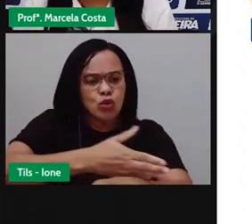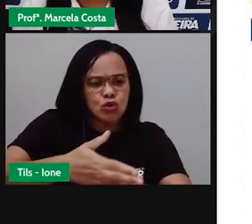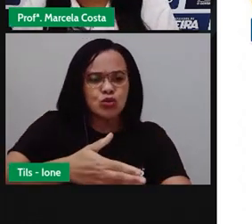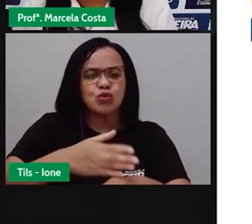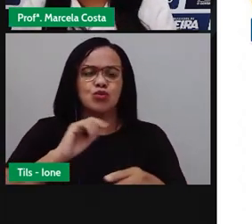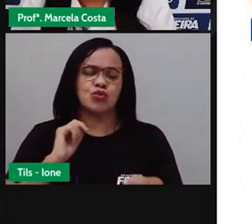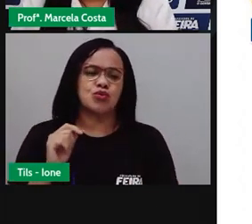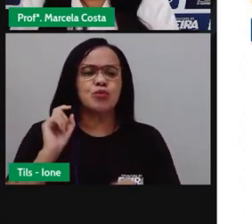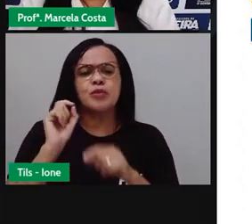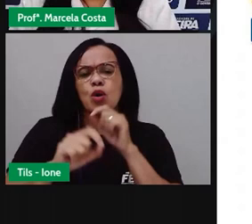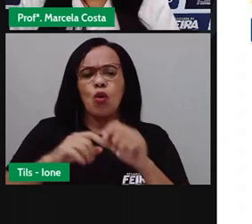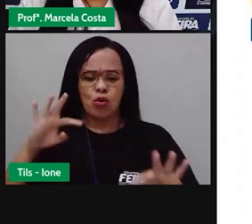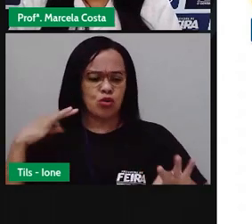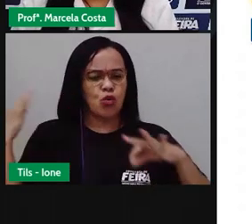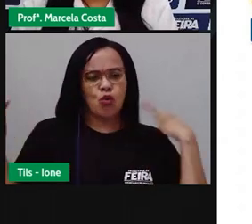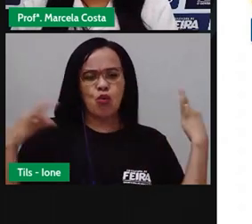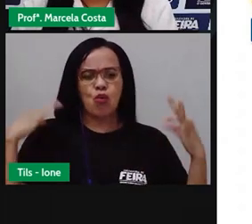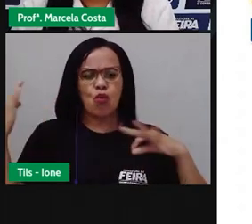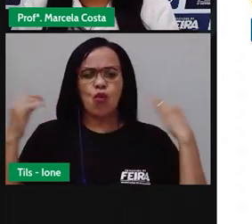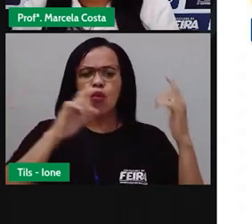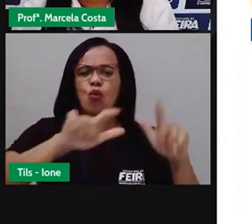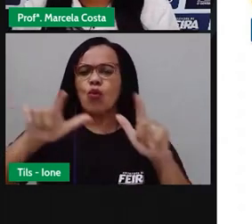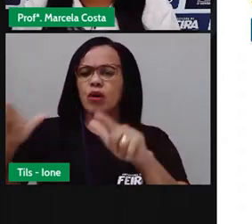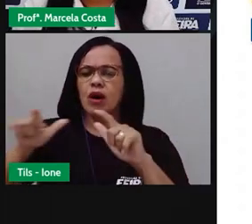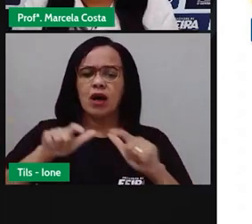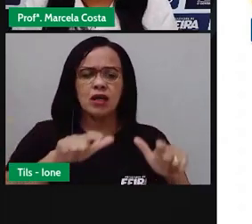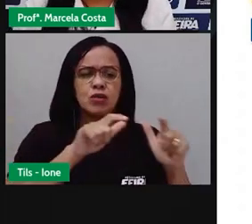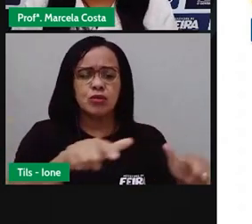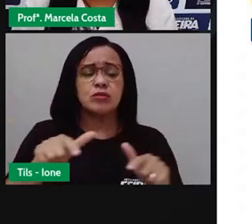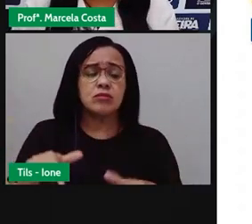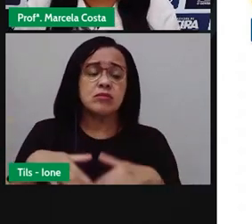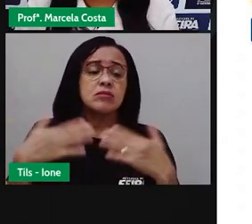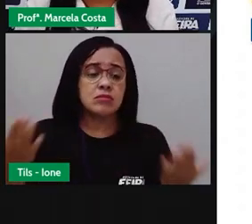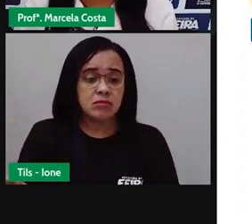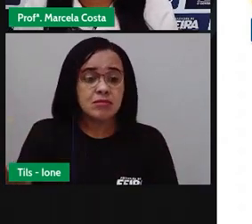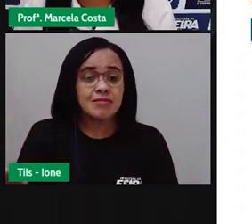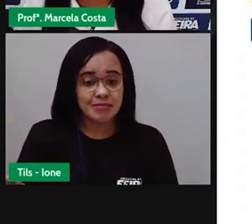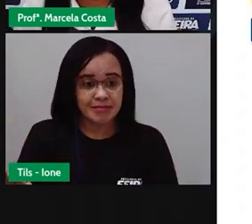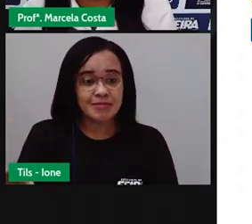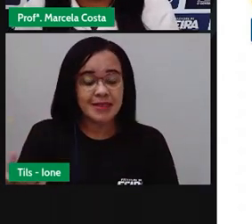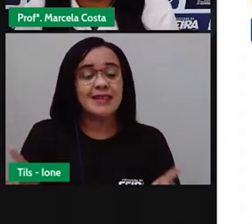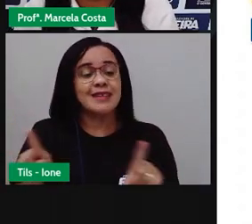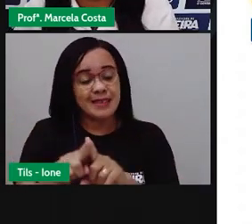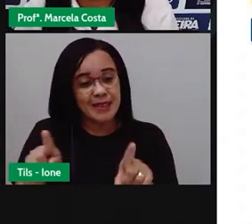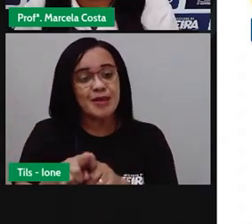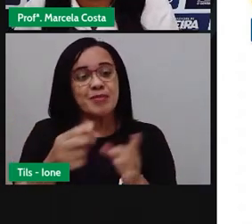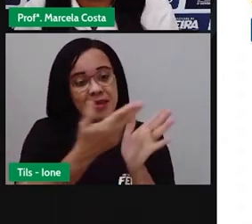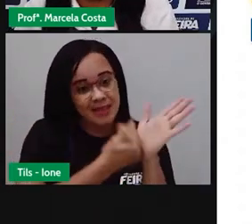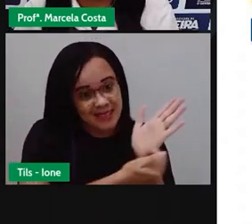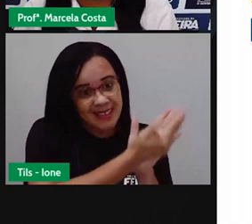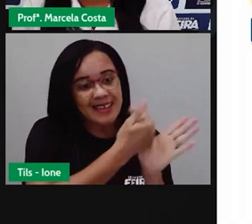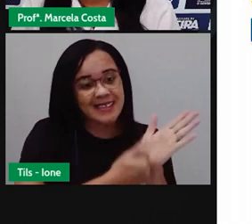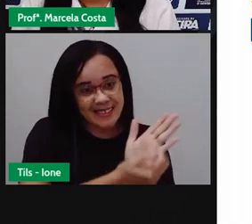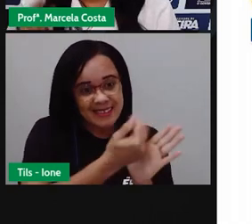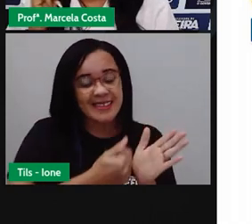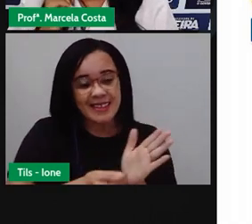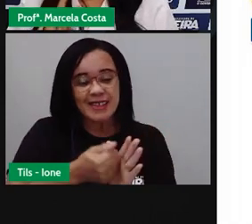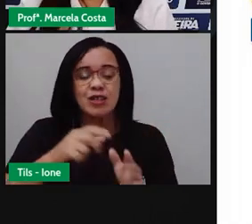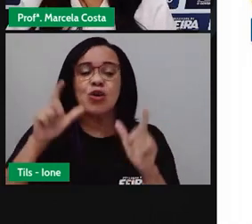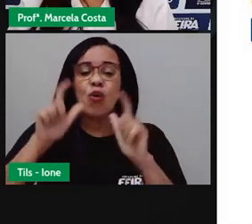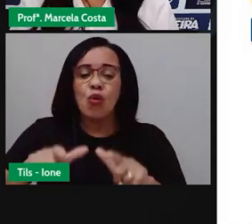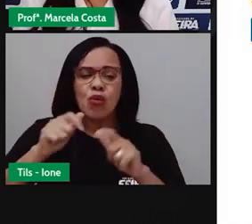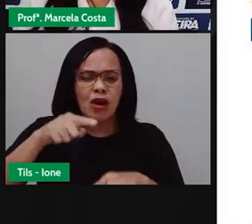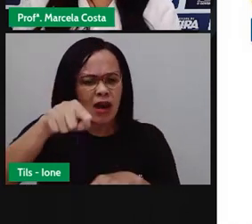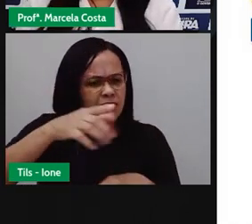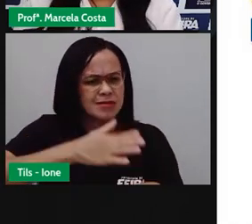E em seguida, represente através de desenho o local que você mais gosta na cidade. Tá? E